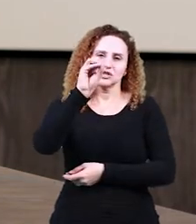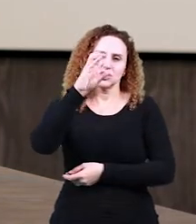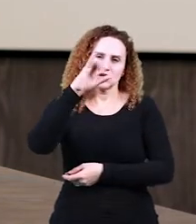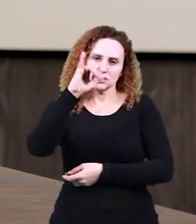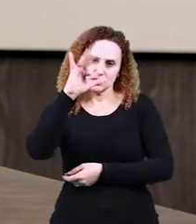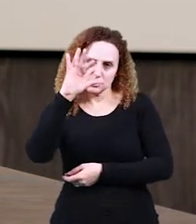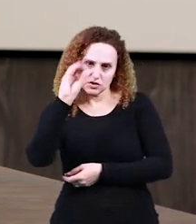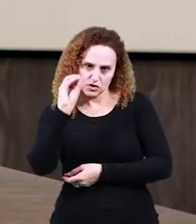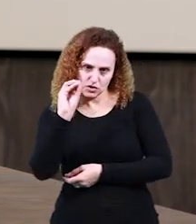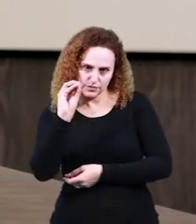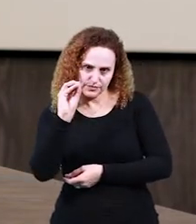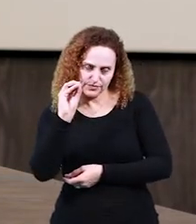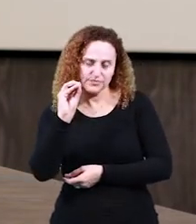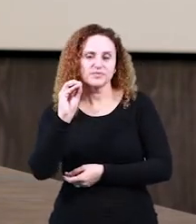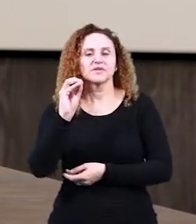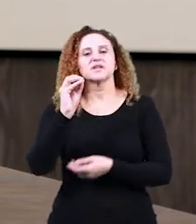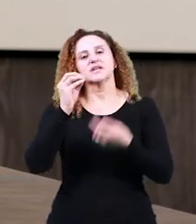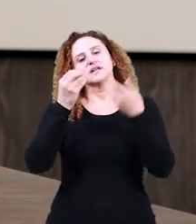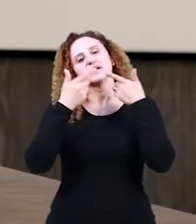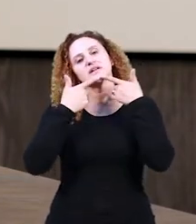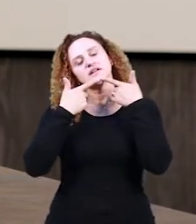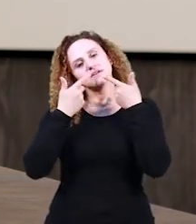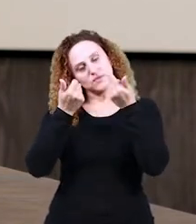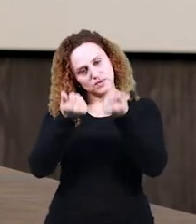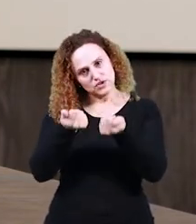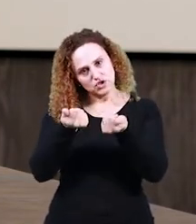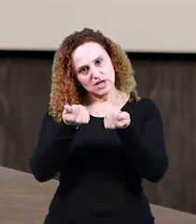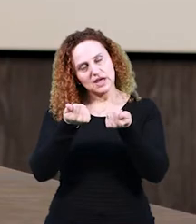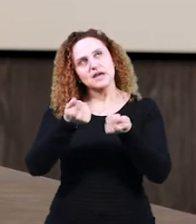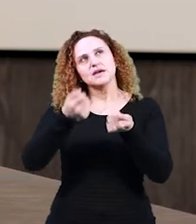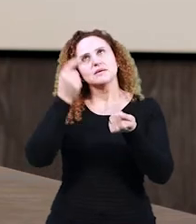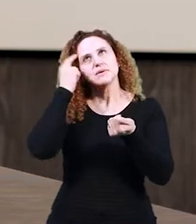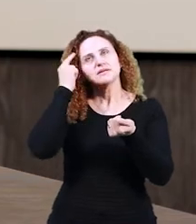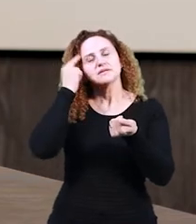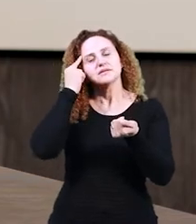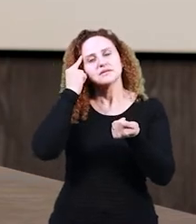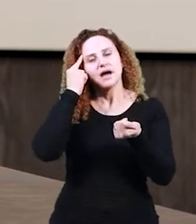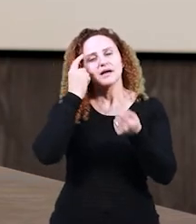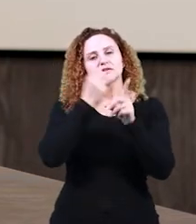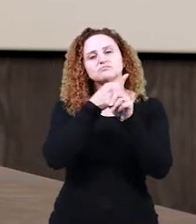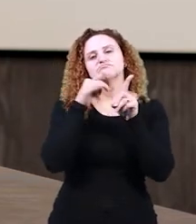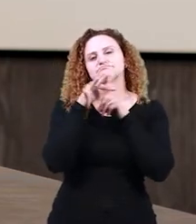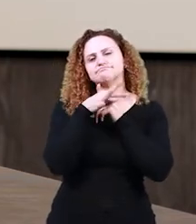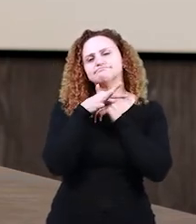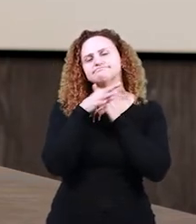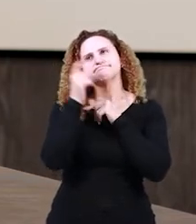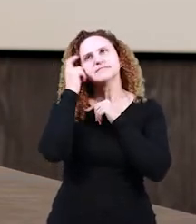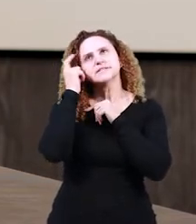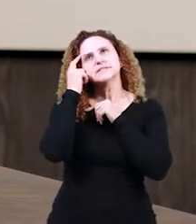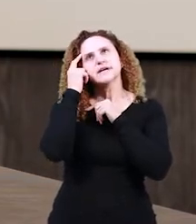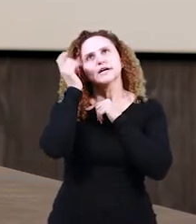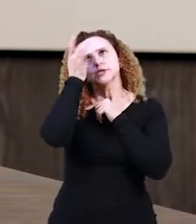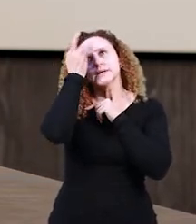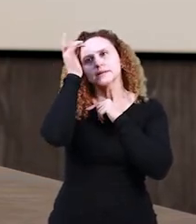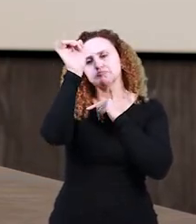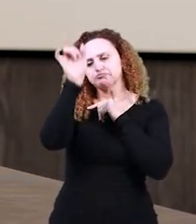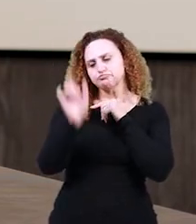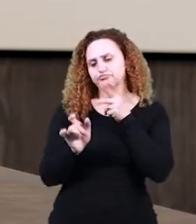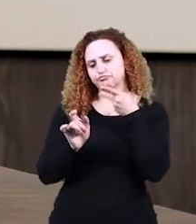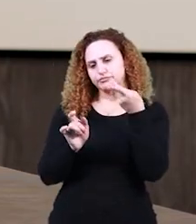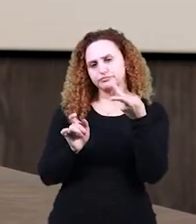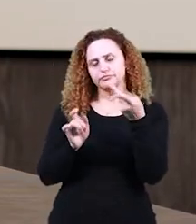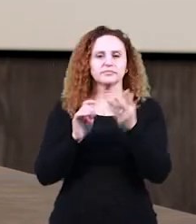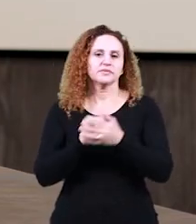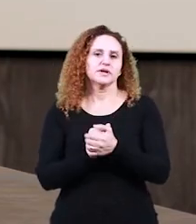pensar então nessa relação entre a língua e sociedade e pensar naquele que fala. Então pensar naquilo que tinha sido